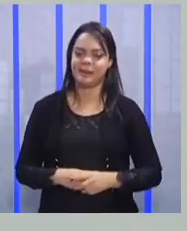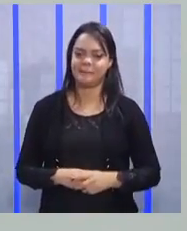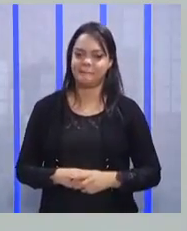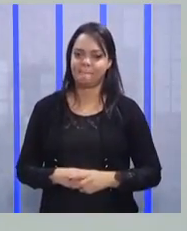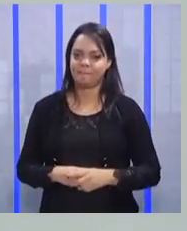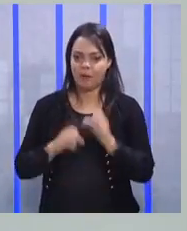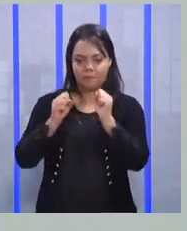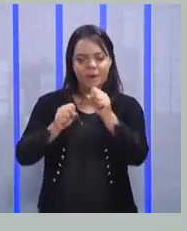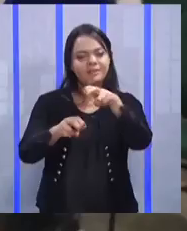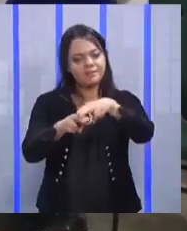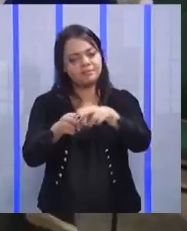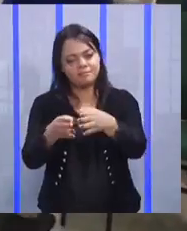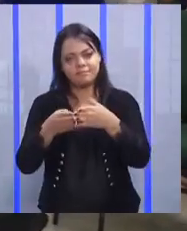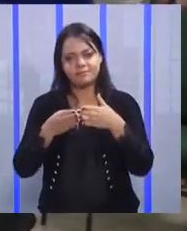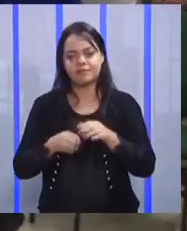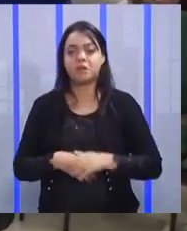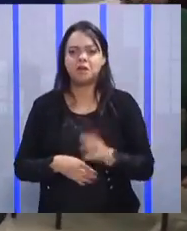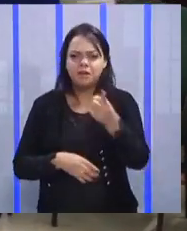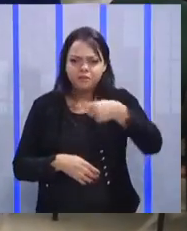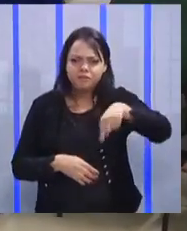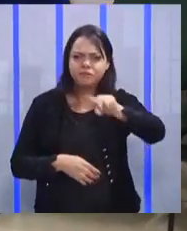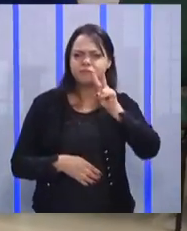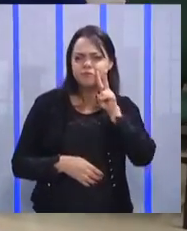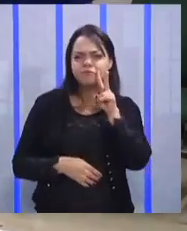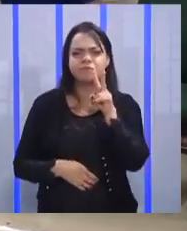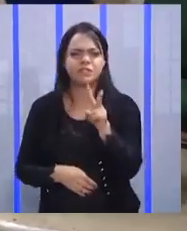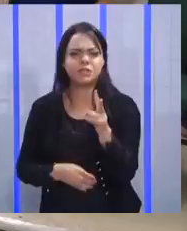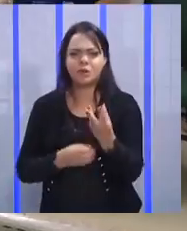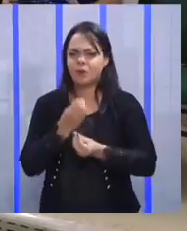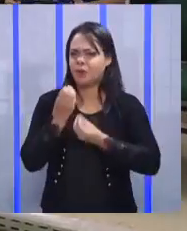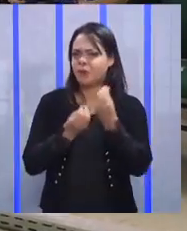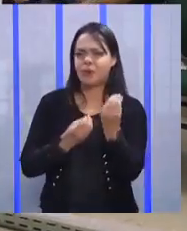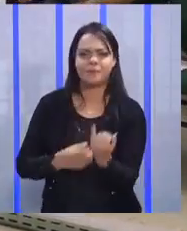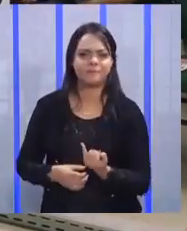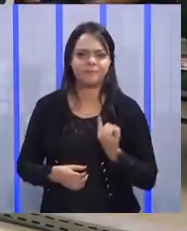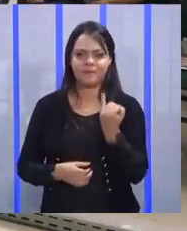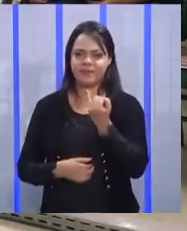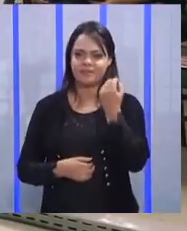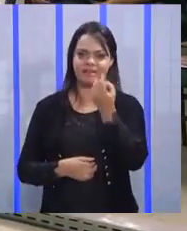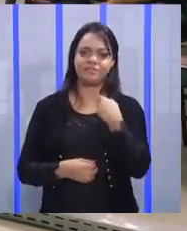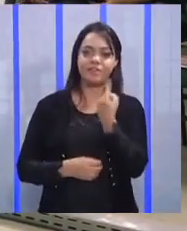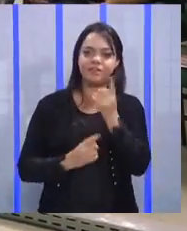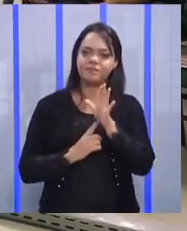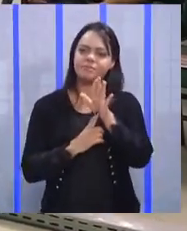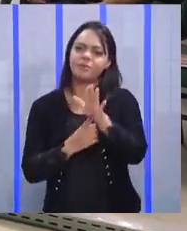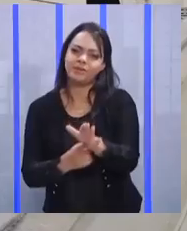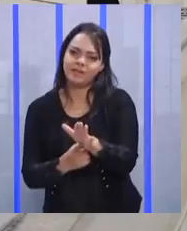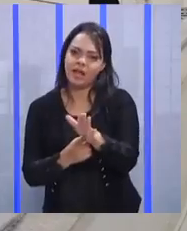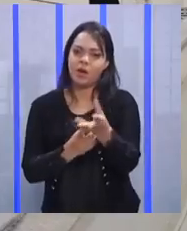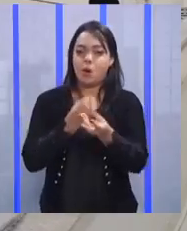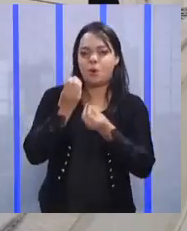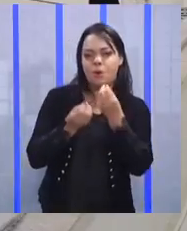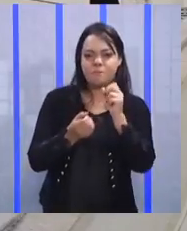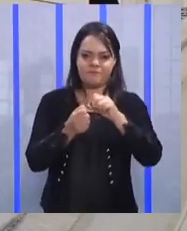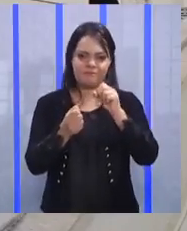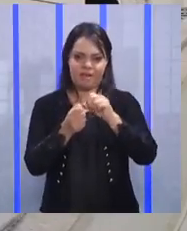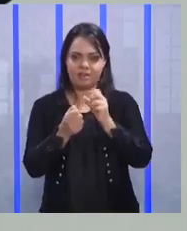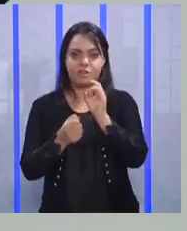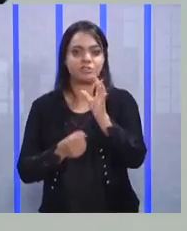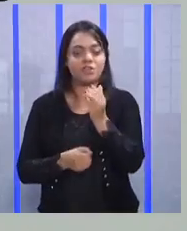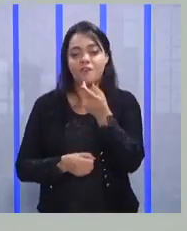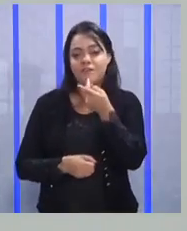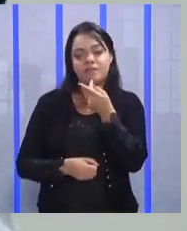Pode sentar, gente. Vocês viram, gente, o quão é importante a gente mostrar como faz do que só falar.